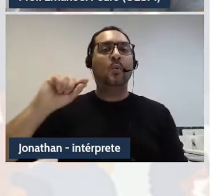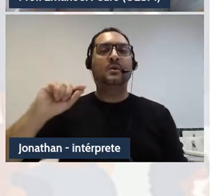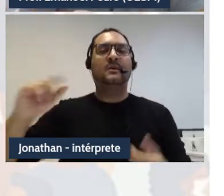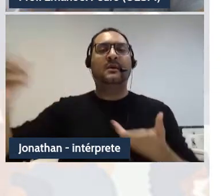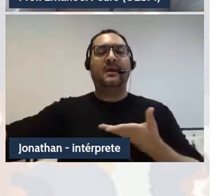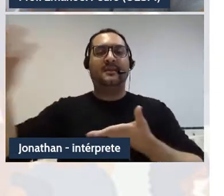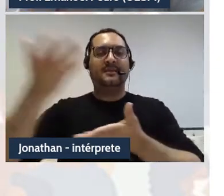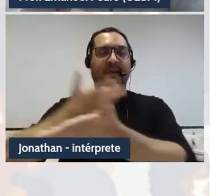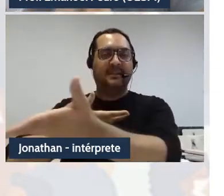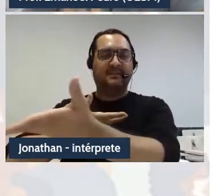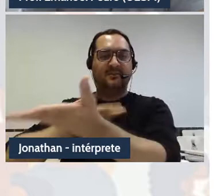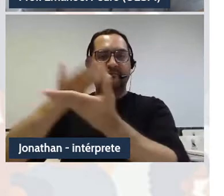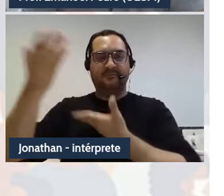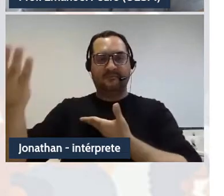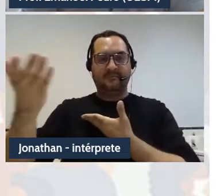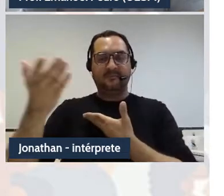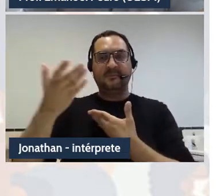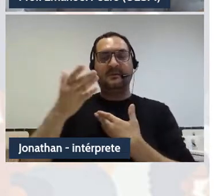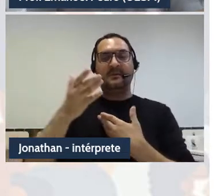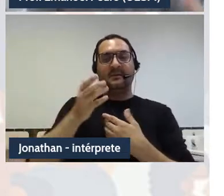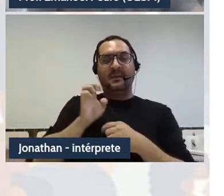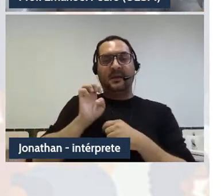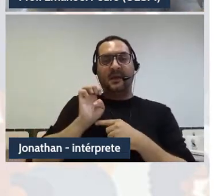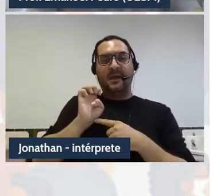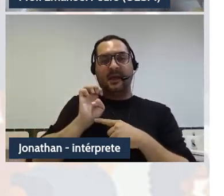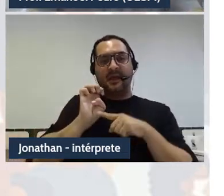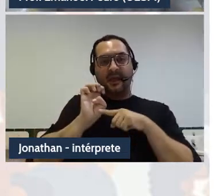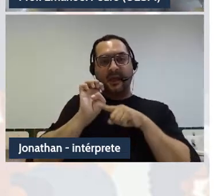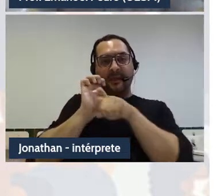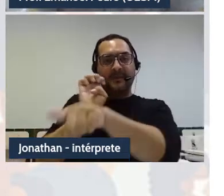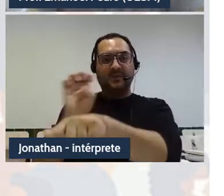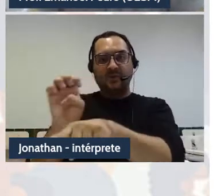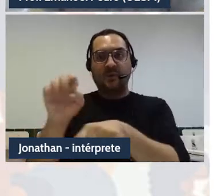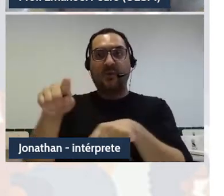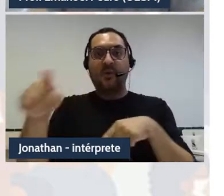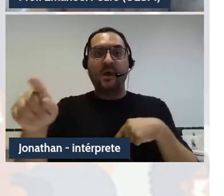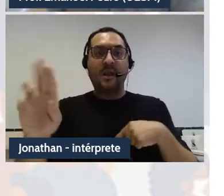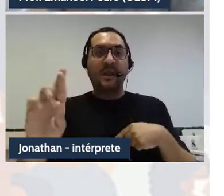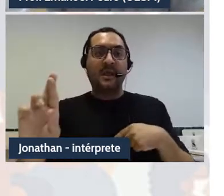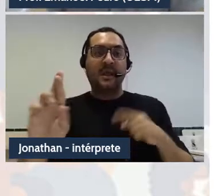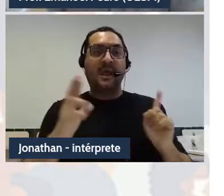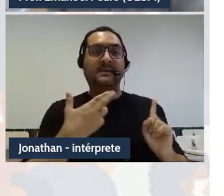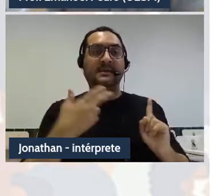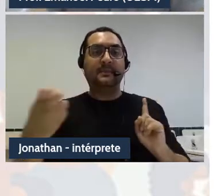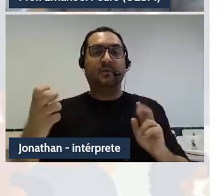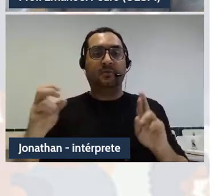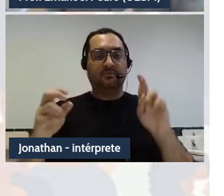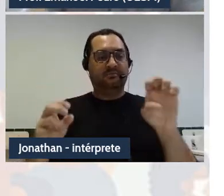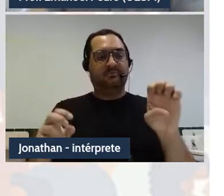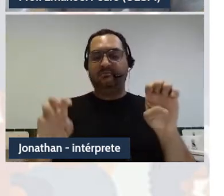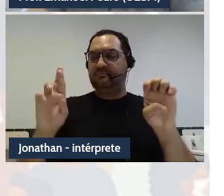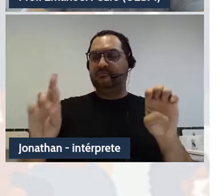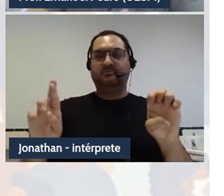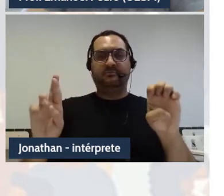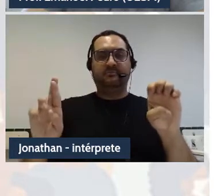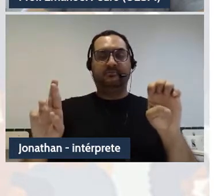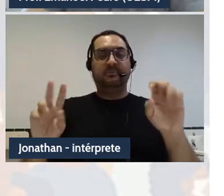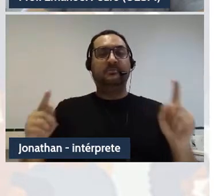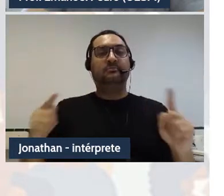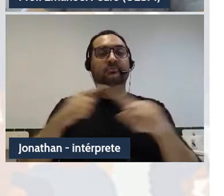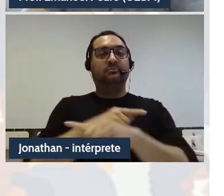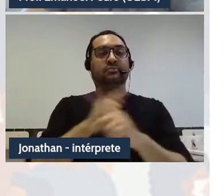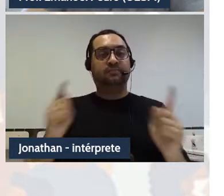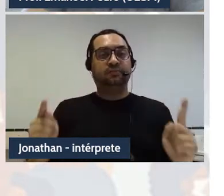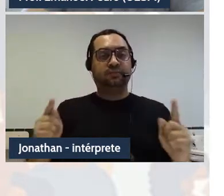emissor e receptor. Portanto, pelo caráter de reciprocidade da comunicação, colocando em pauta a ideia de